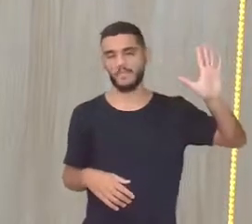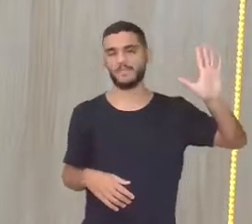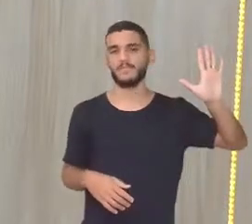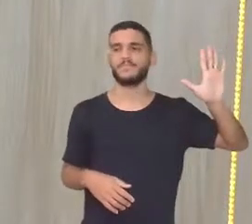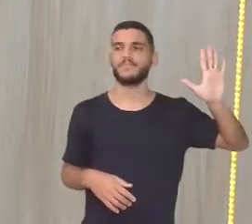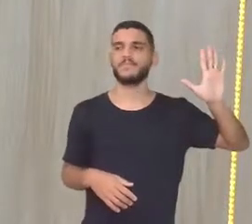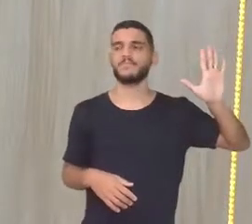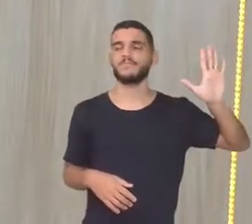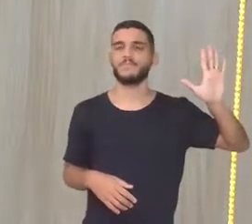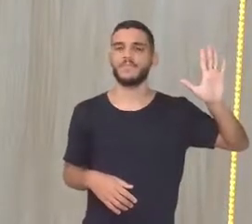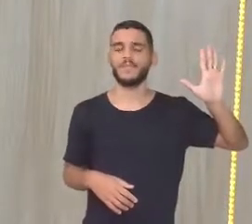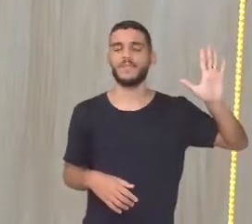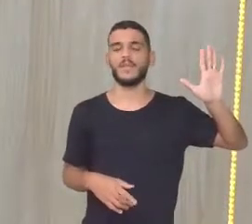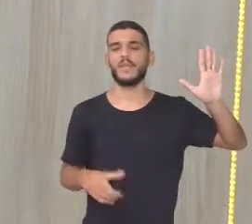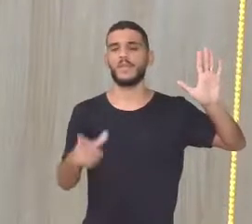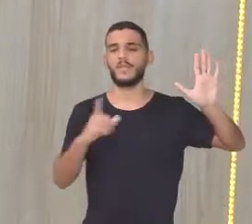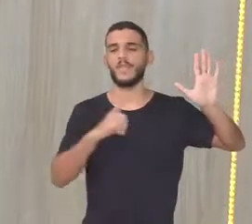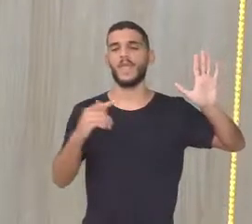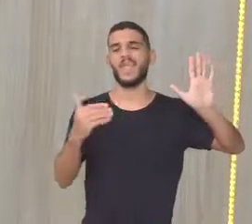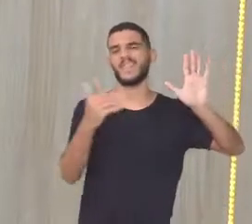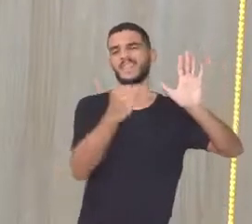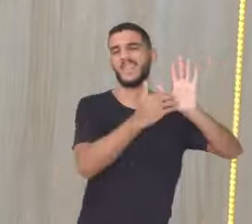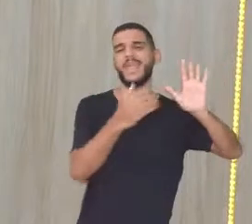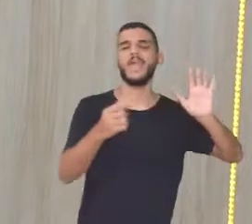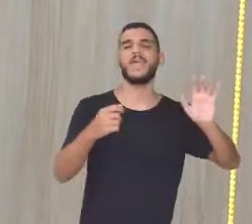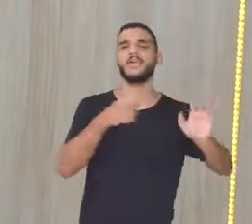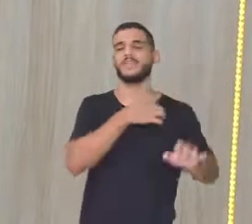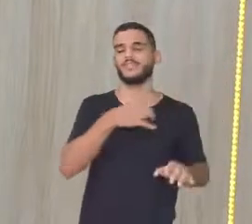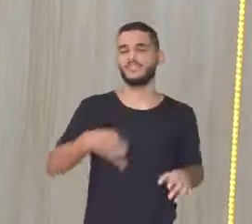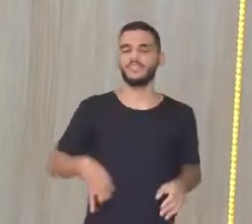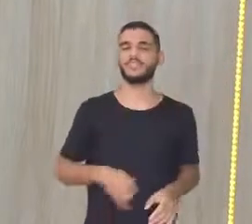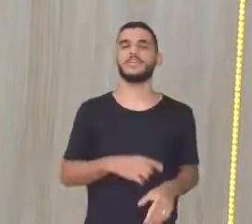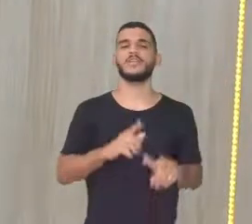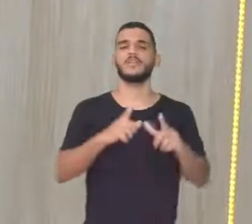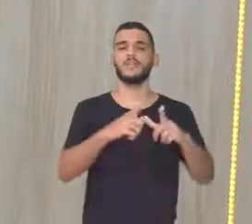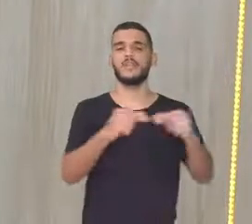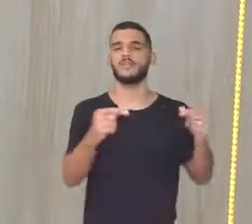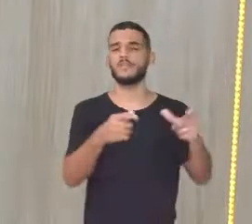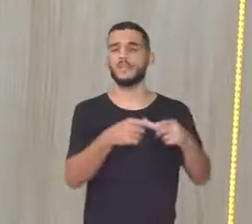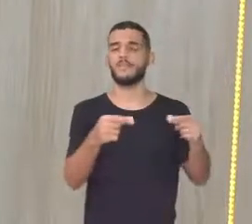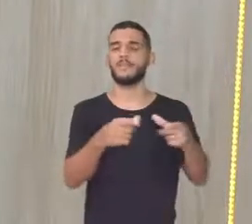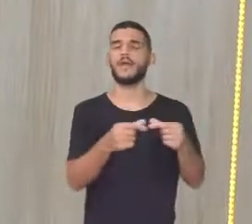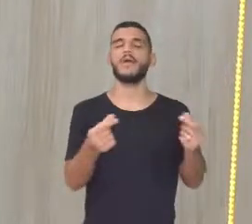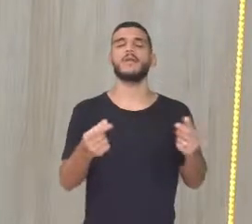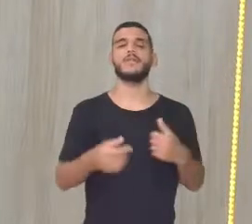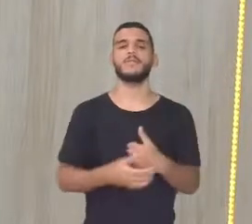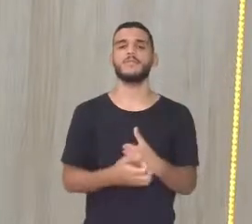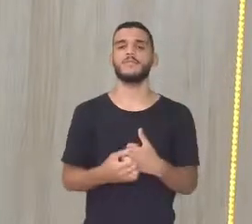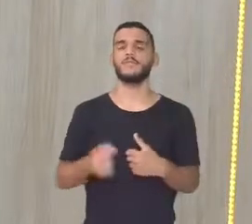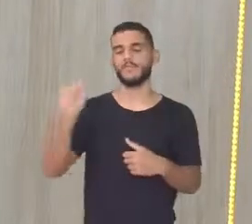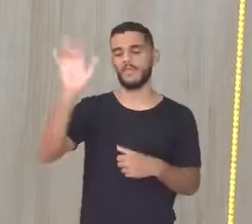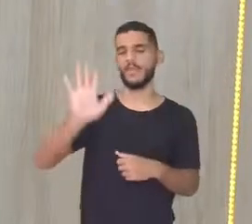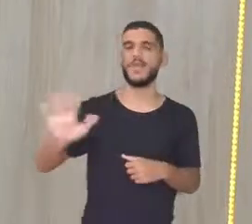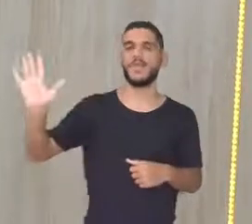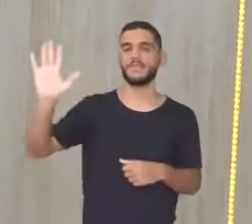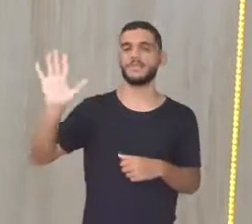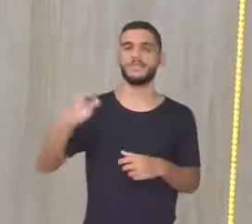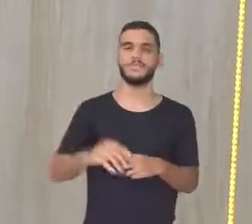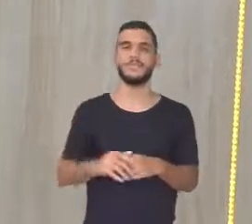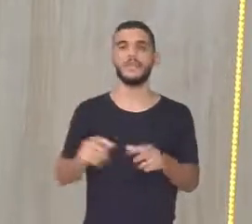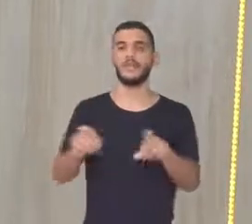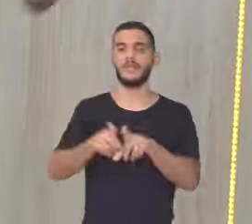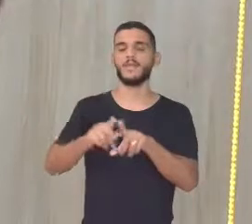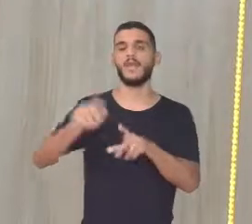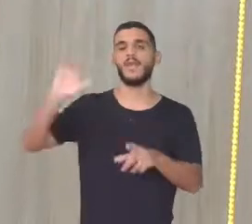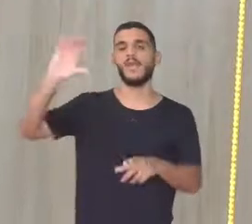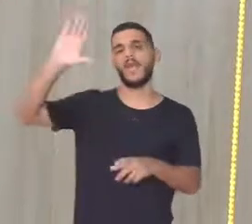Oriental Com a Rússia E vai até China Japão É O que a chama de Ásia E a África Que é